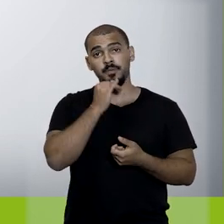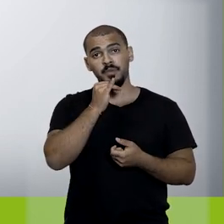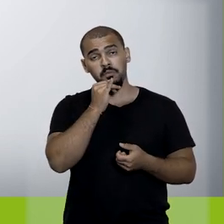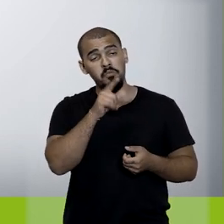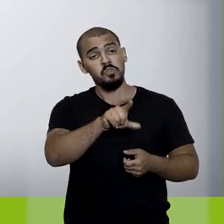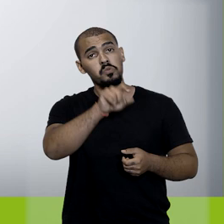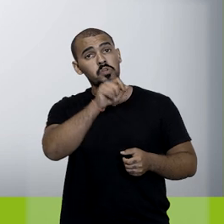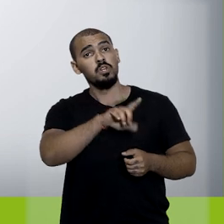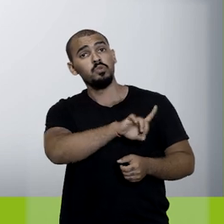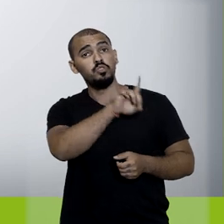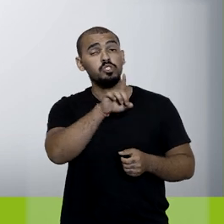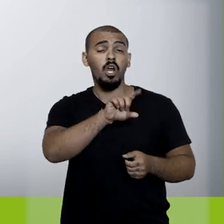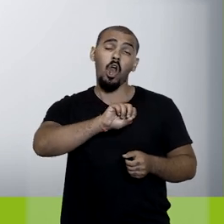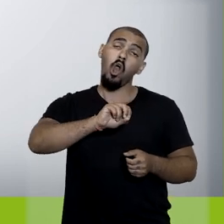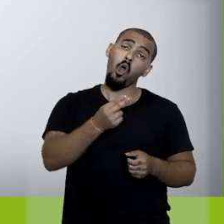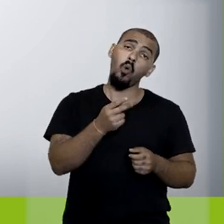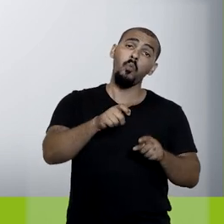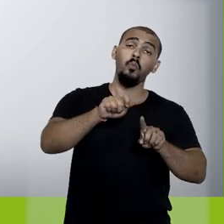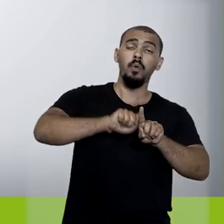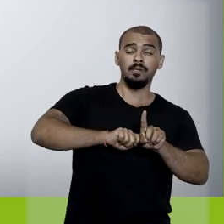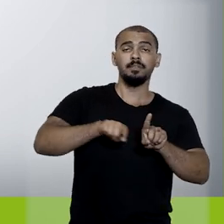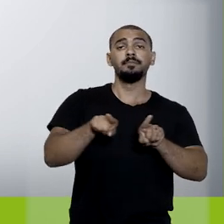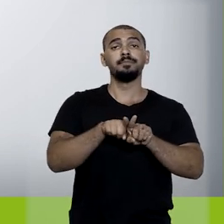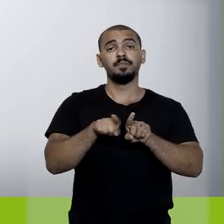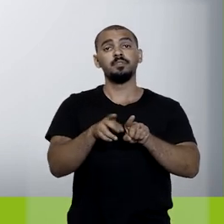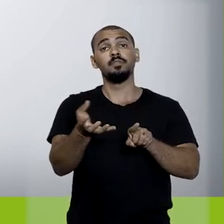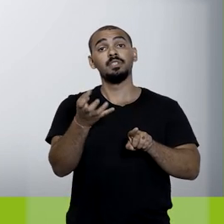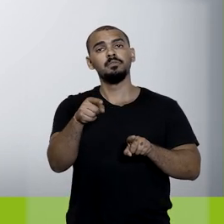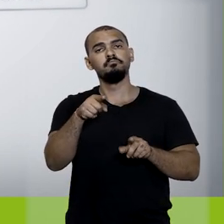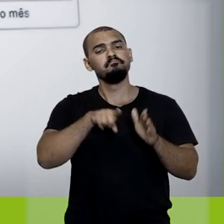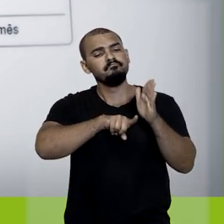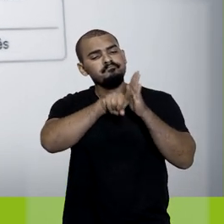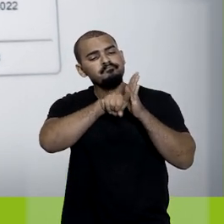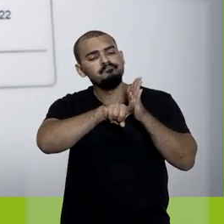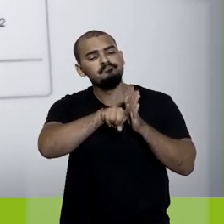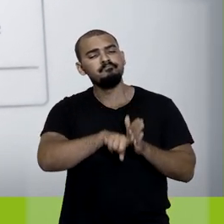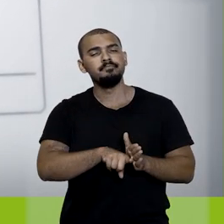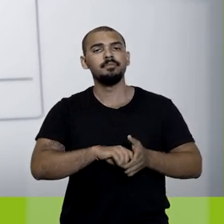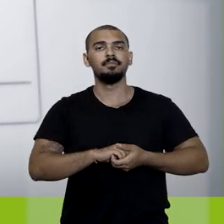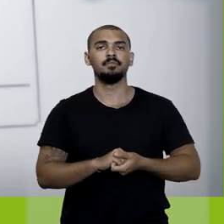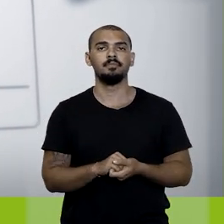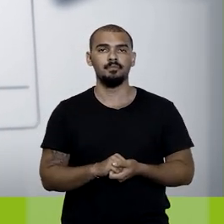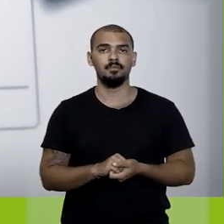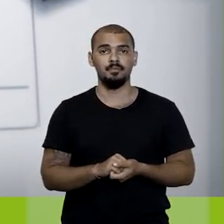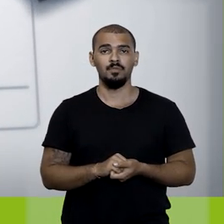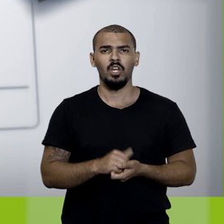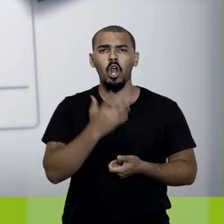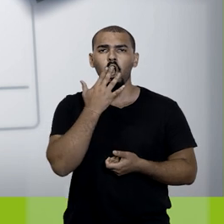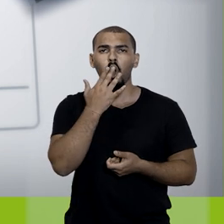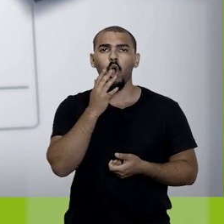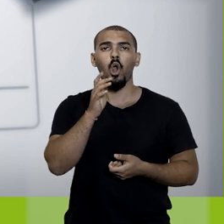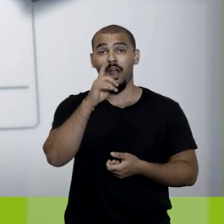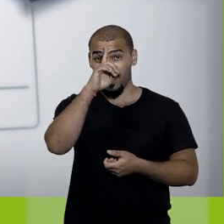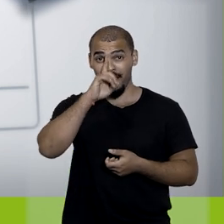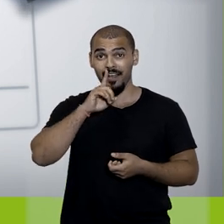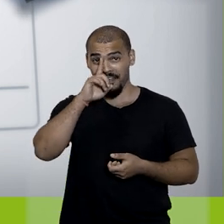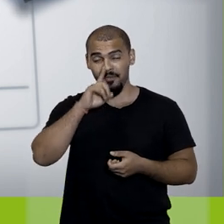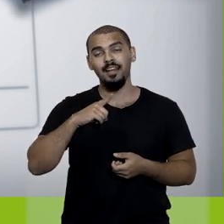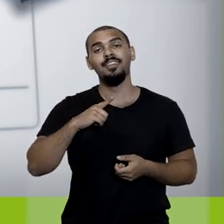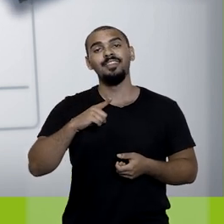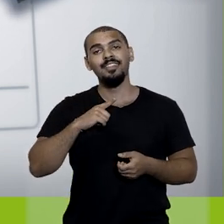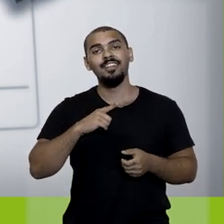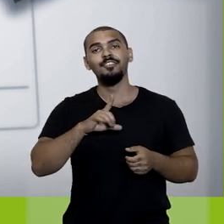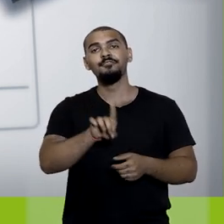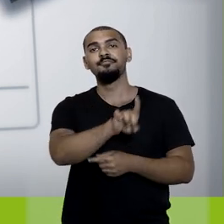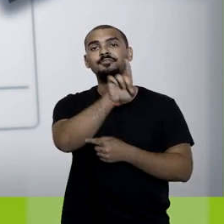selecionando o mês ou dia dos retornos programados que deseja consultar. Em amarelo, estão os